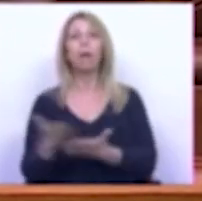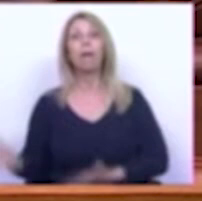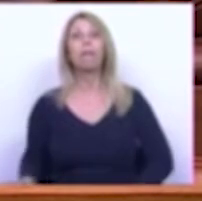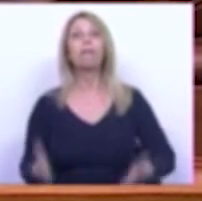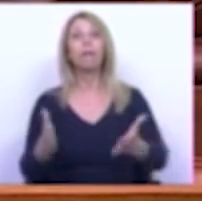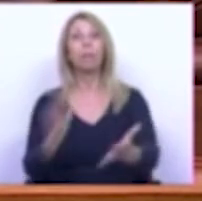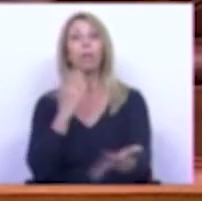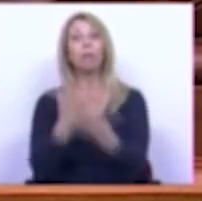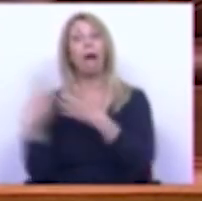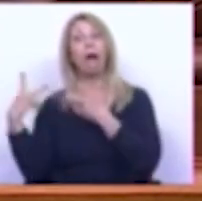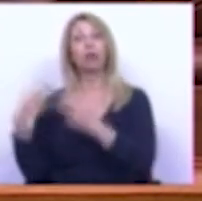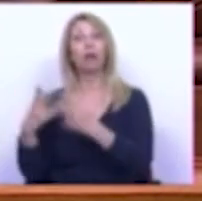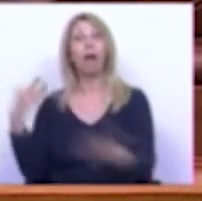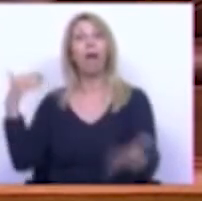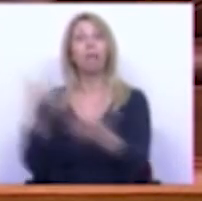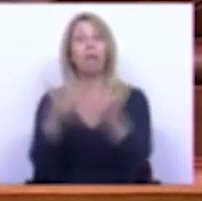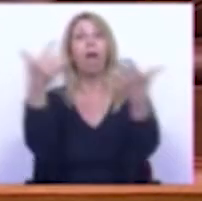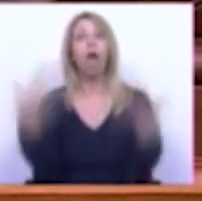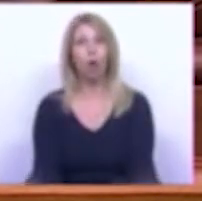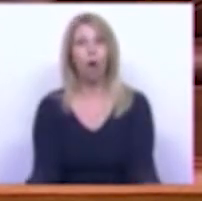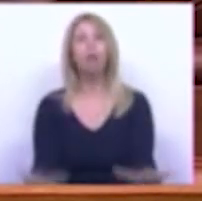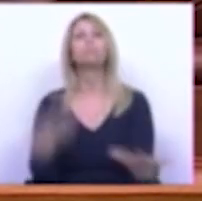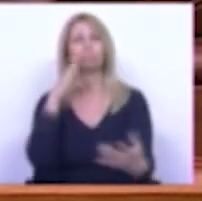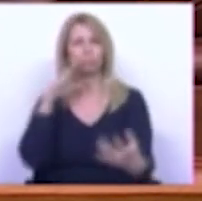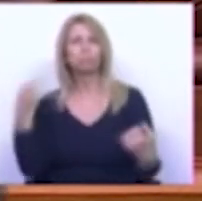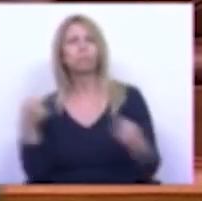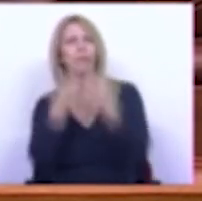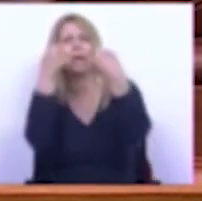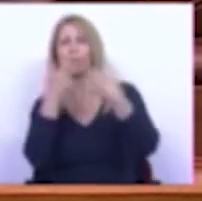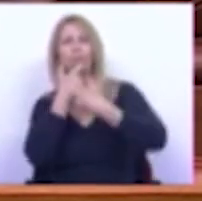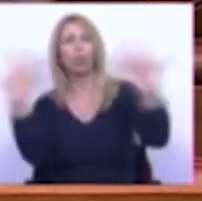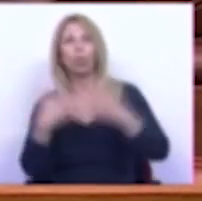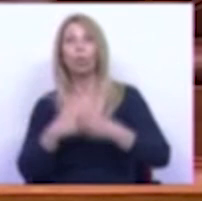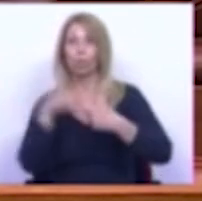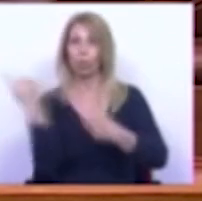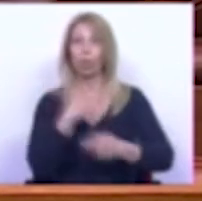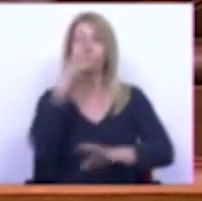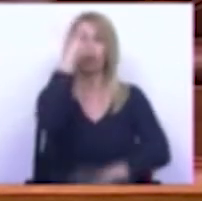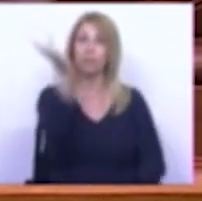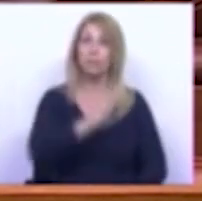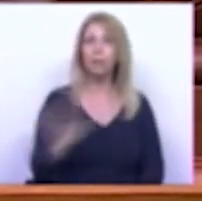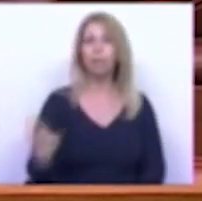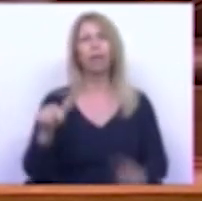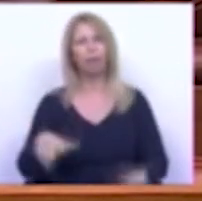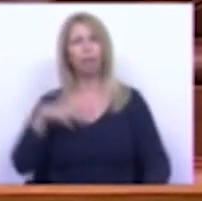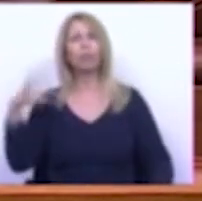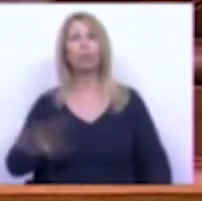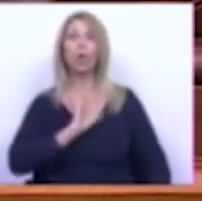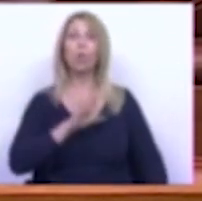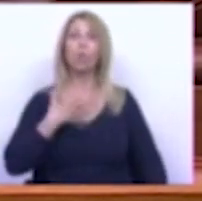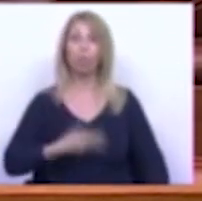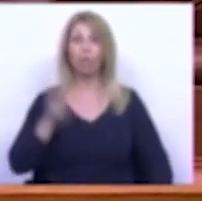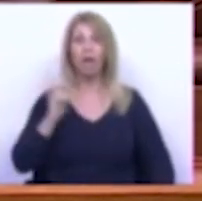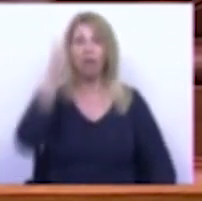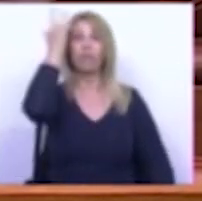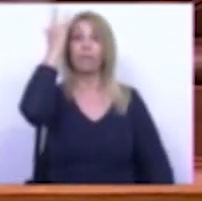da austeridade até aqui enfrentando ventos e marés todos sabem que não temos tido em Portugal nem no mundo anos